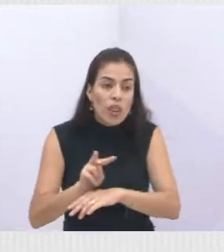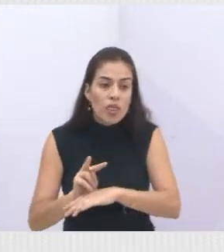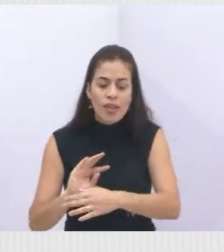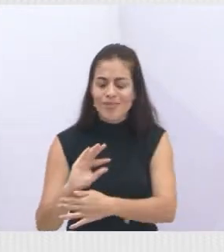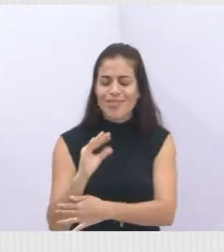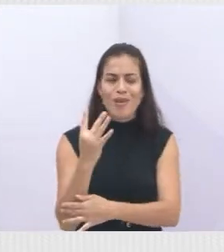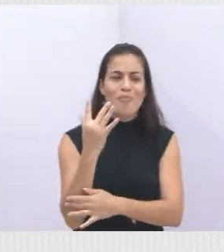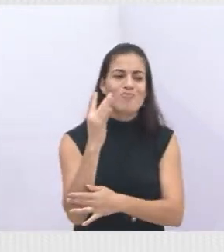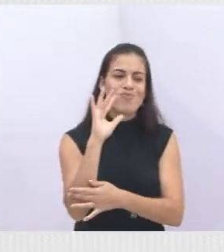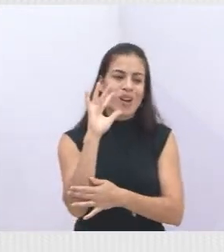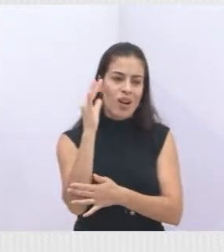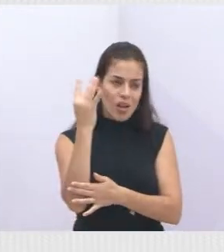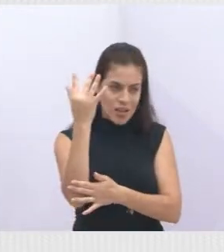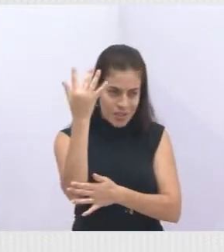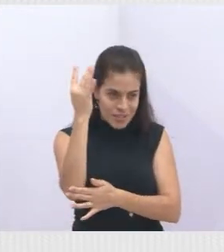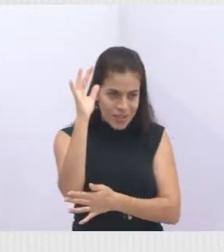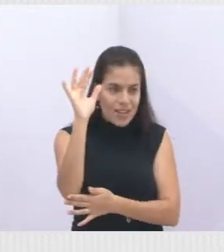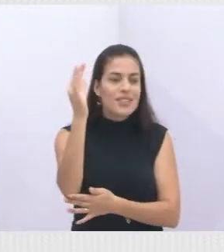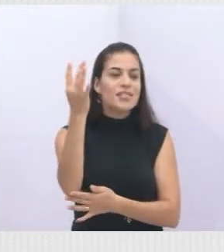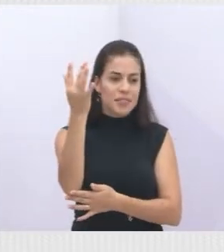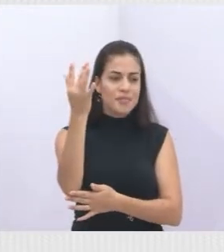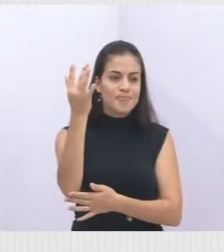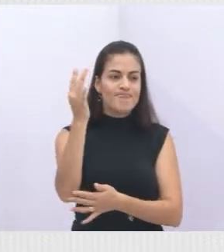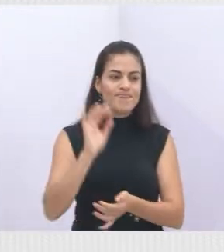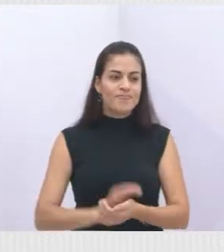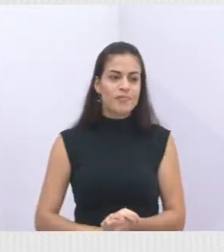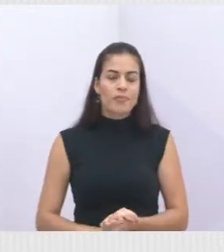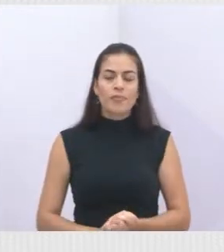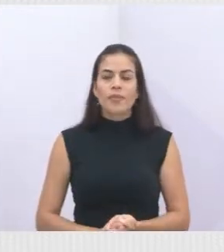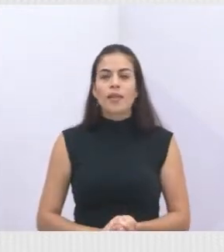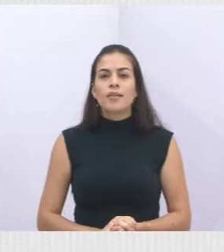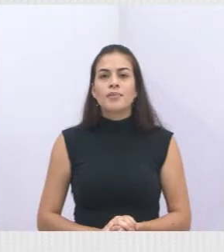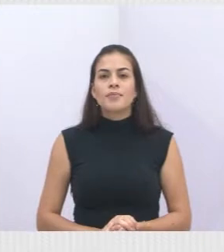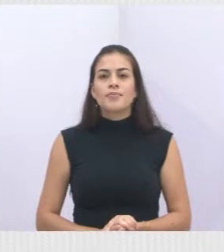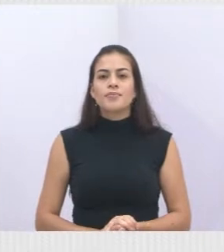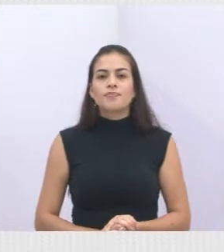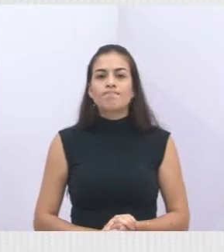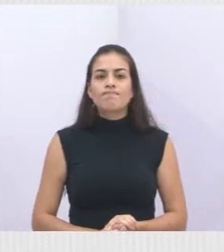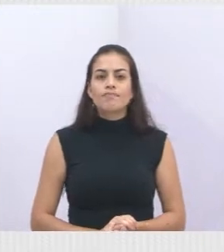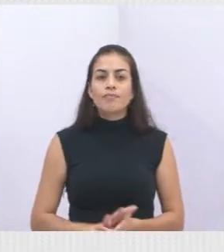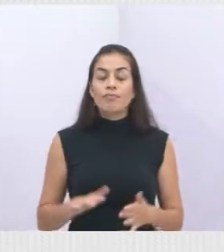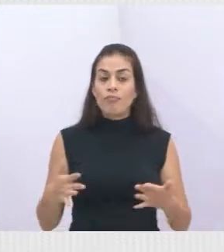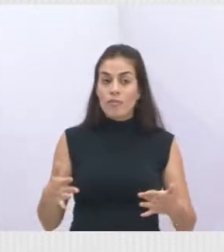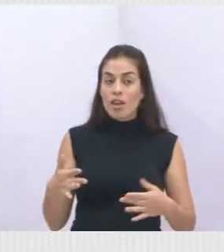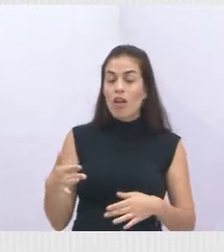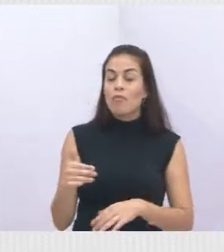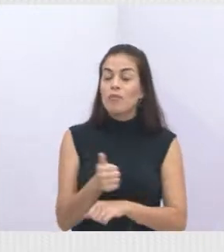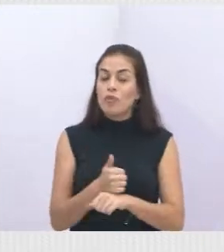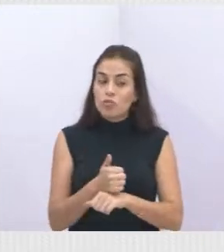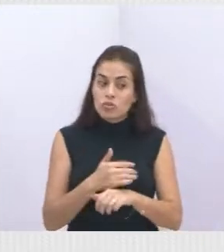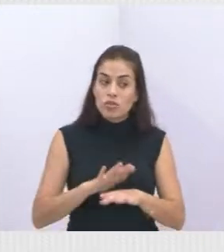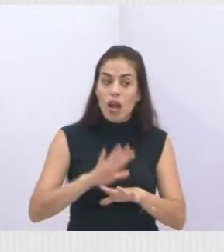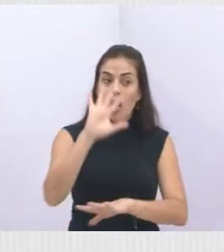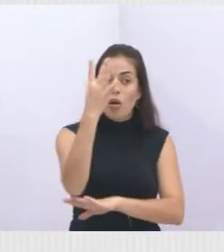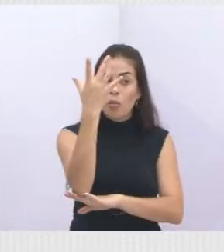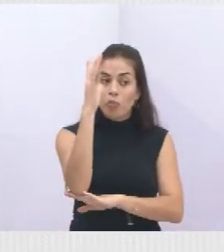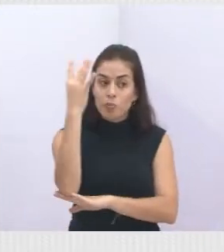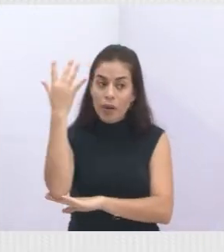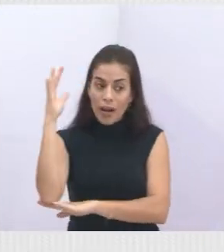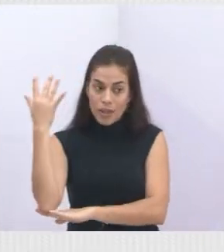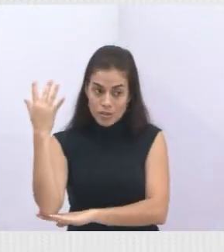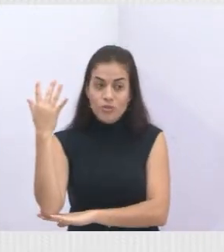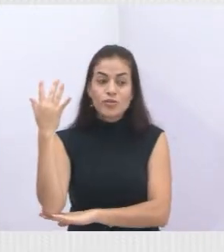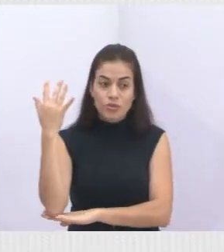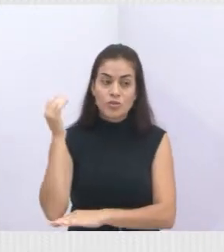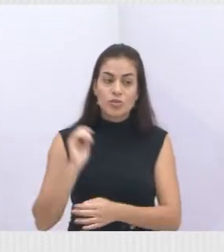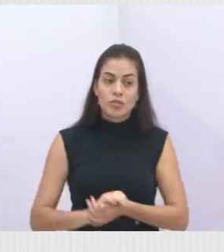prospere, que ela cresça, que ela fique sadia e que ela cumpra a função ambiental dela. E isso